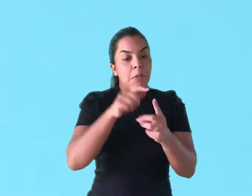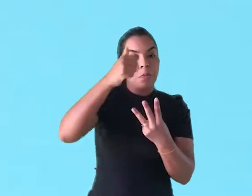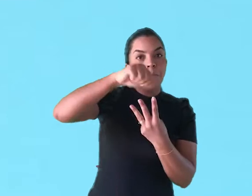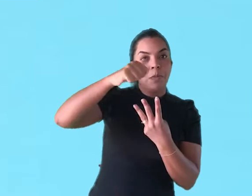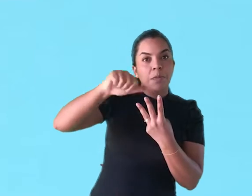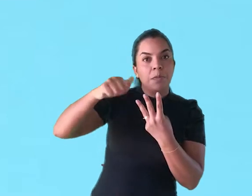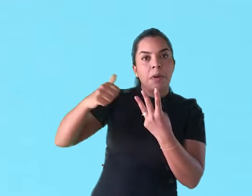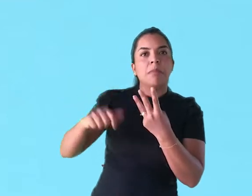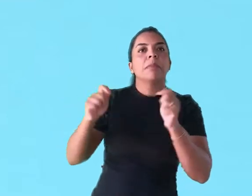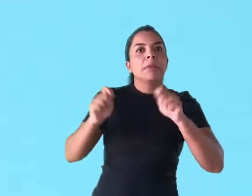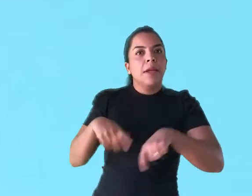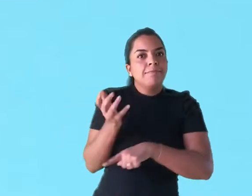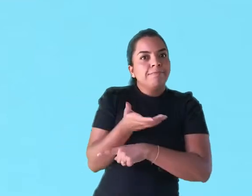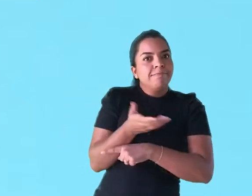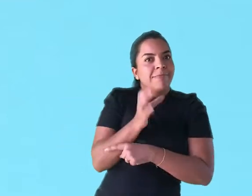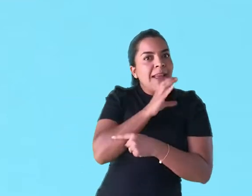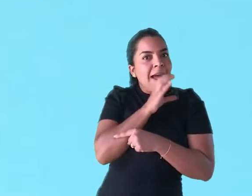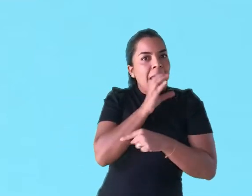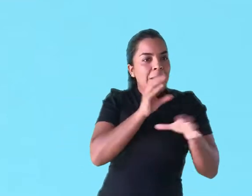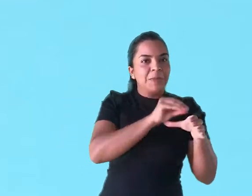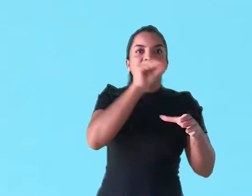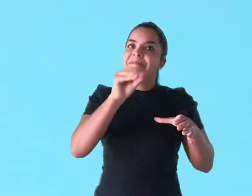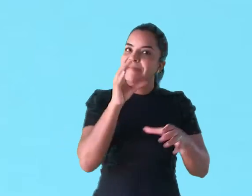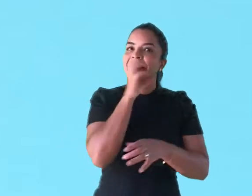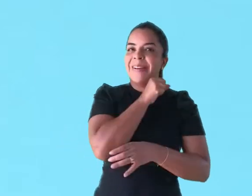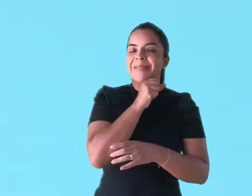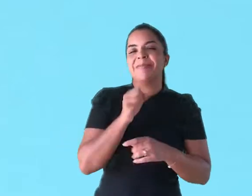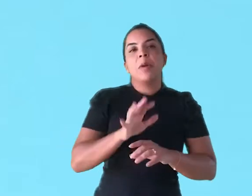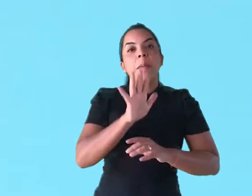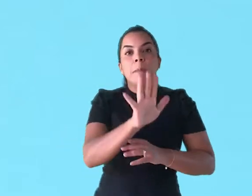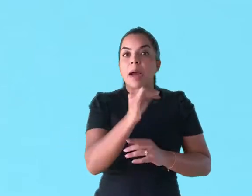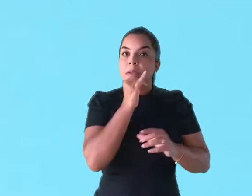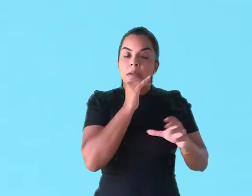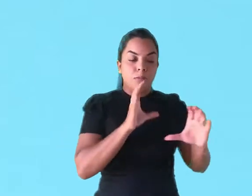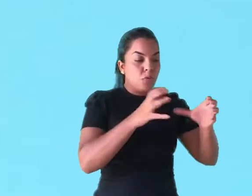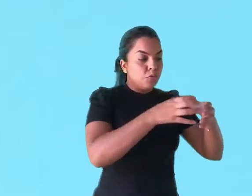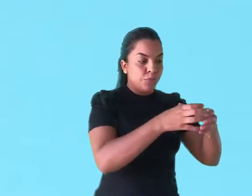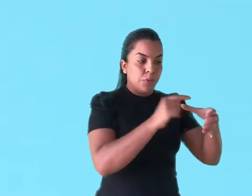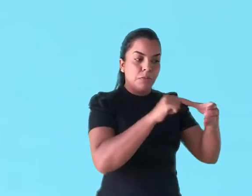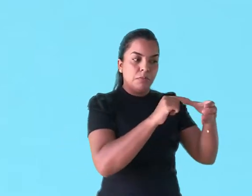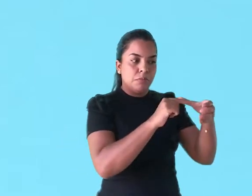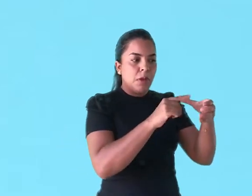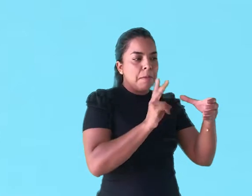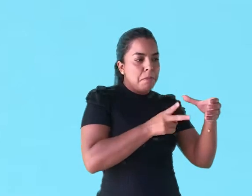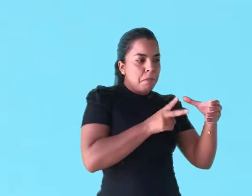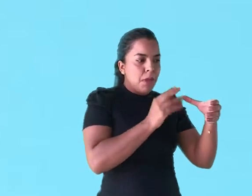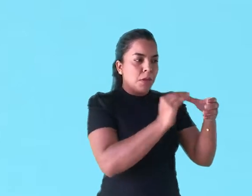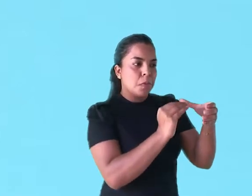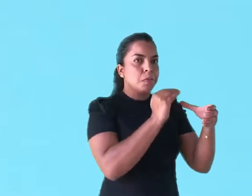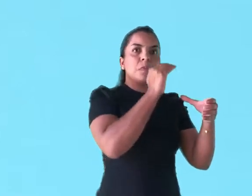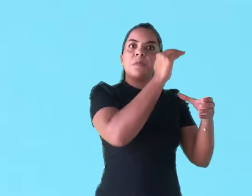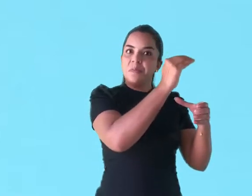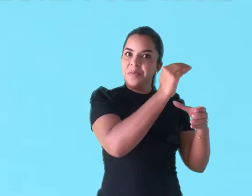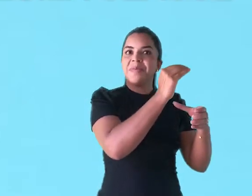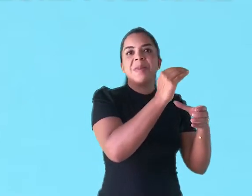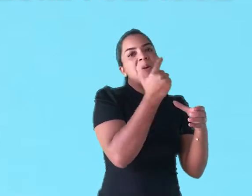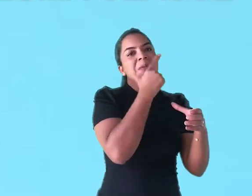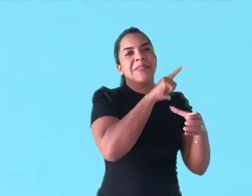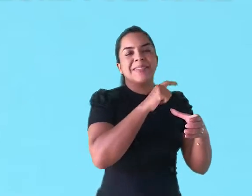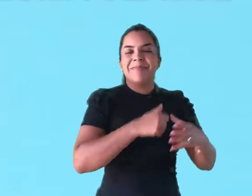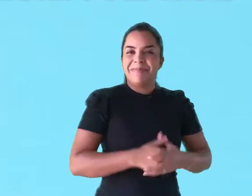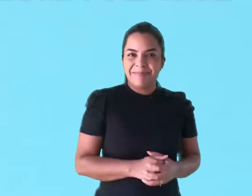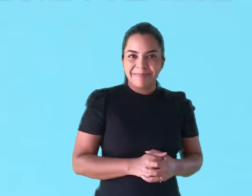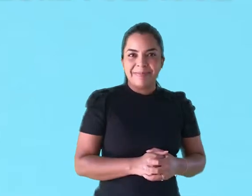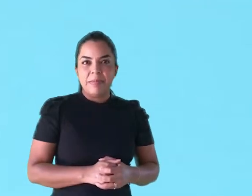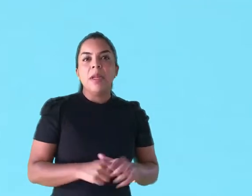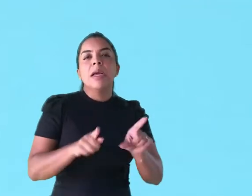probatório, é possível acelerar a promoção. Já a progressão é quando ele muda de um nível para outro dentro da